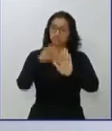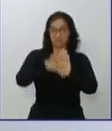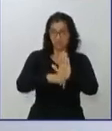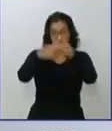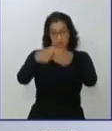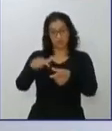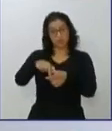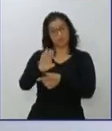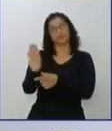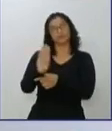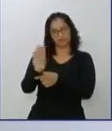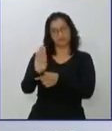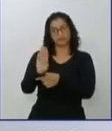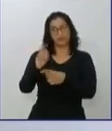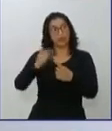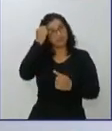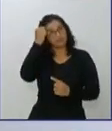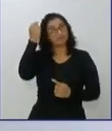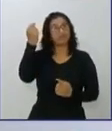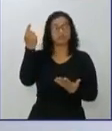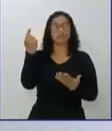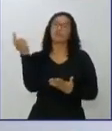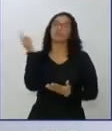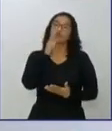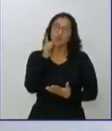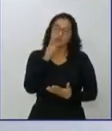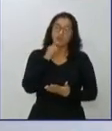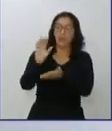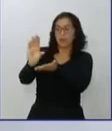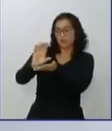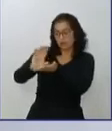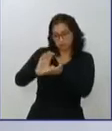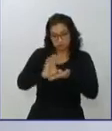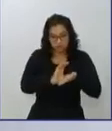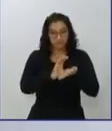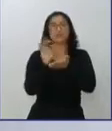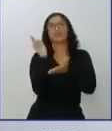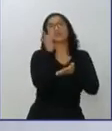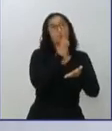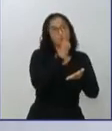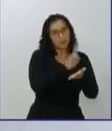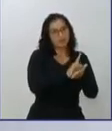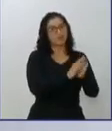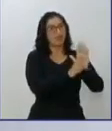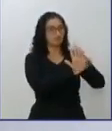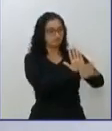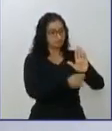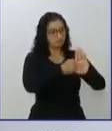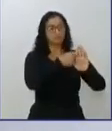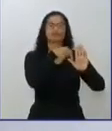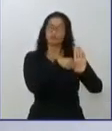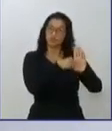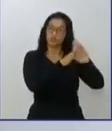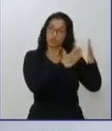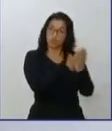naquela localidade. A ideia é que a gente consiga alocar esses recursos, dar continuidade ao programa de escolas cívico-militares do governo